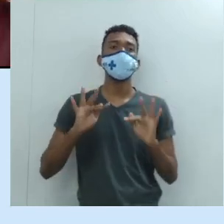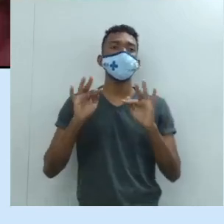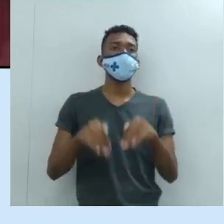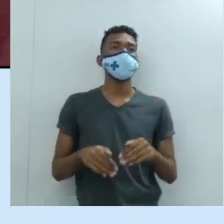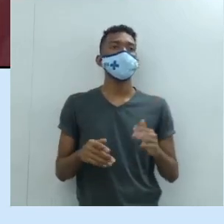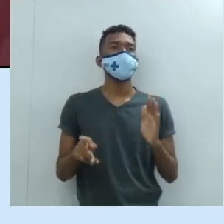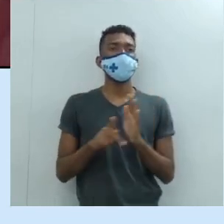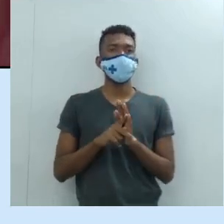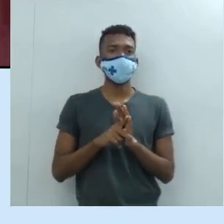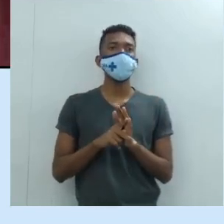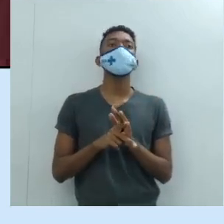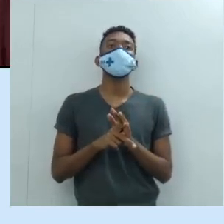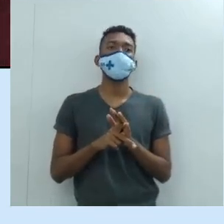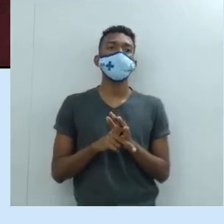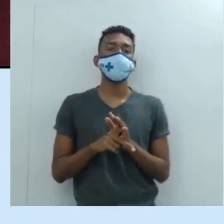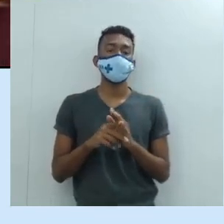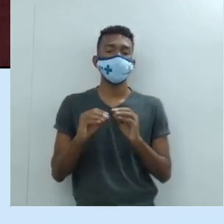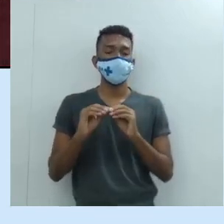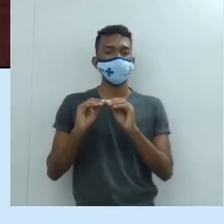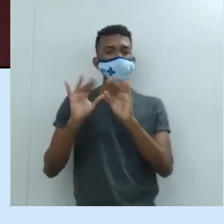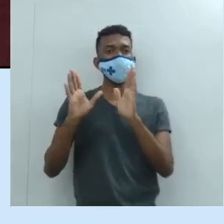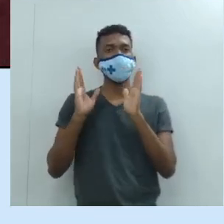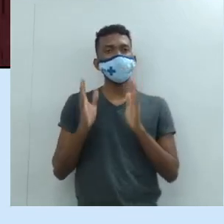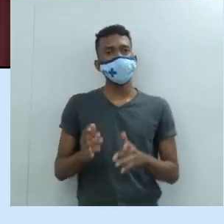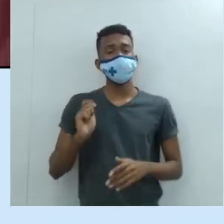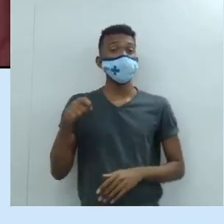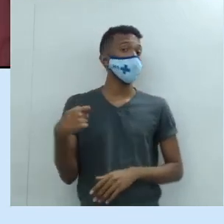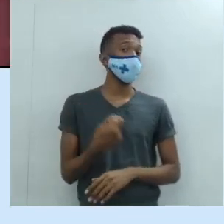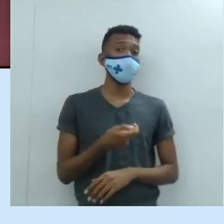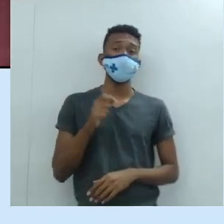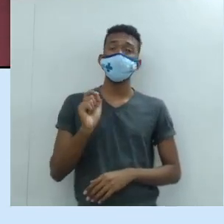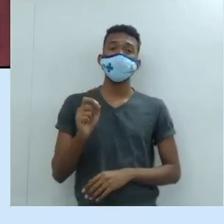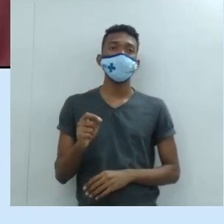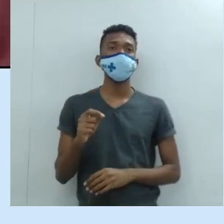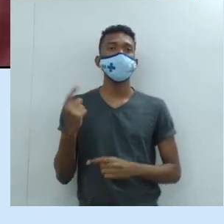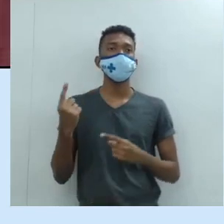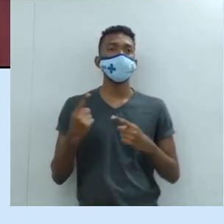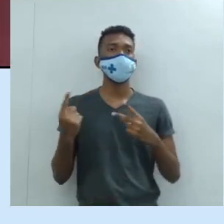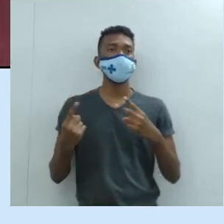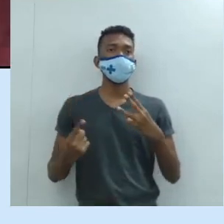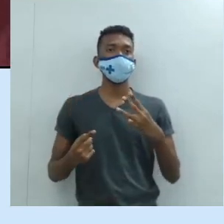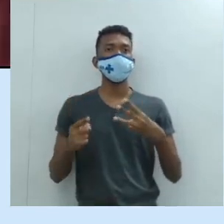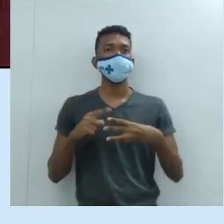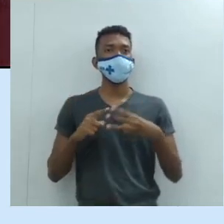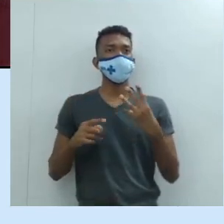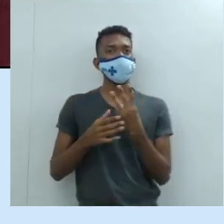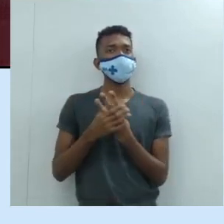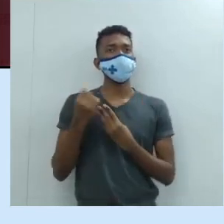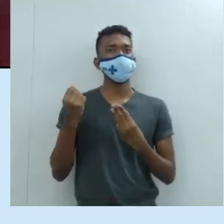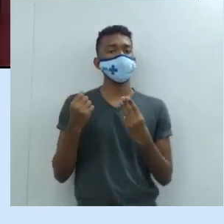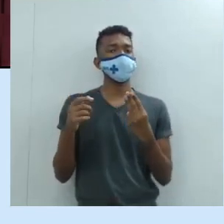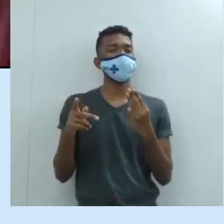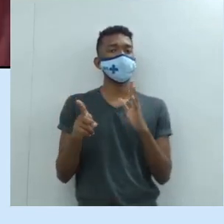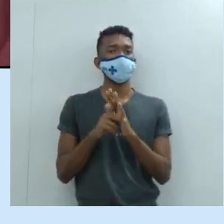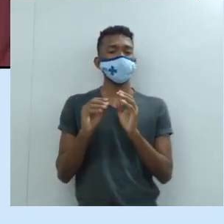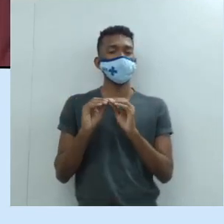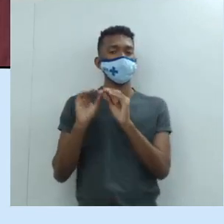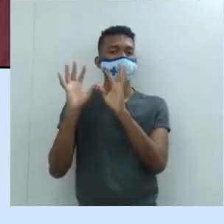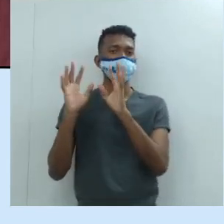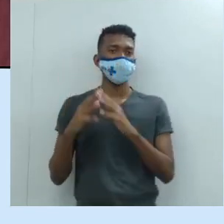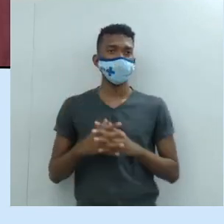Renascimento, considerados os três últimos, o frio sagrado da Renascença.